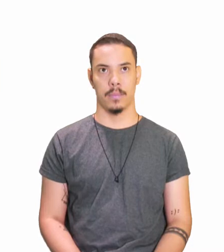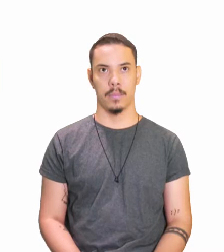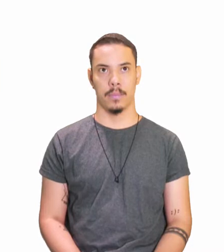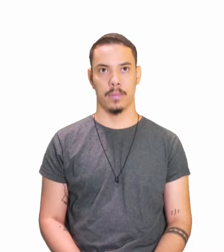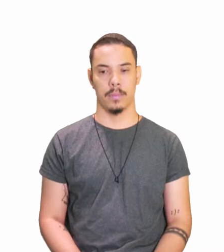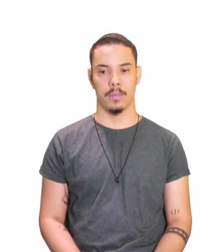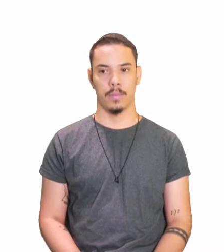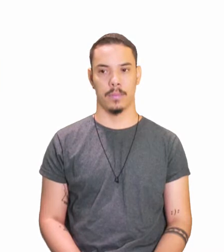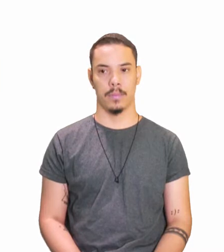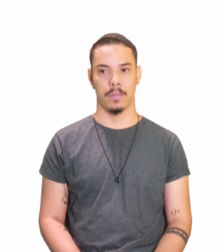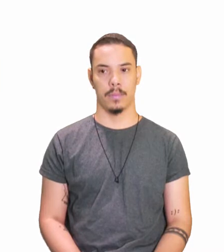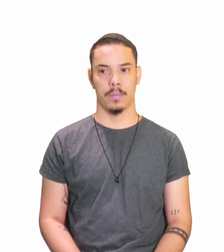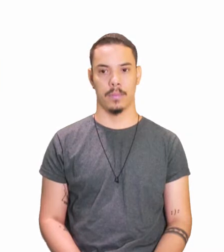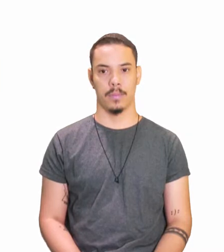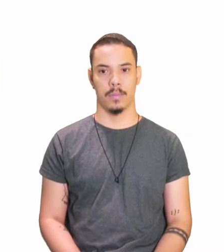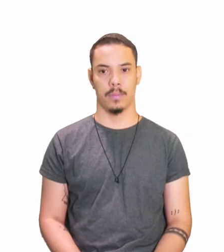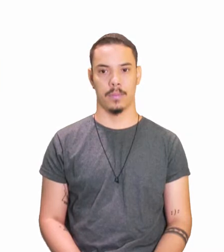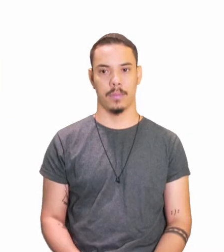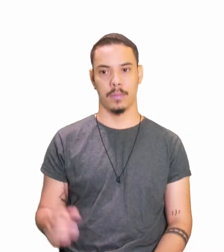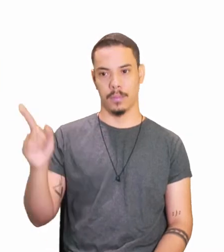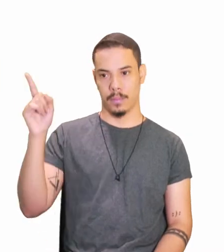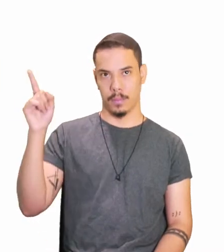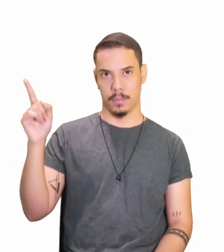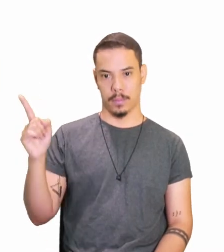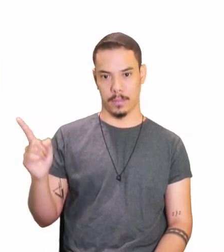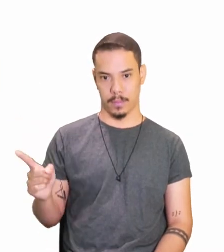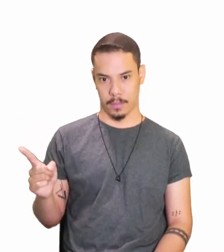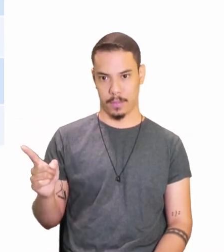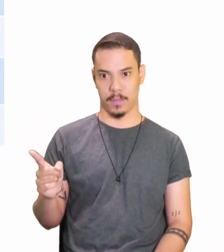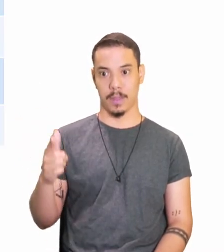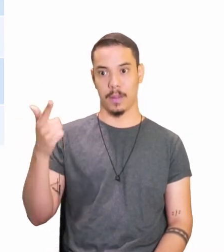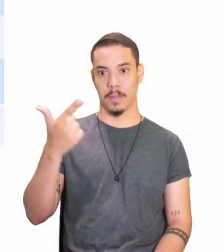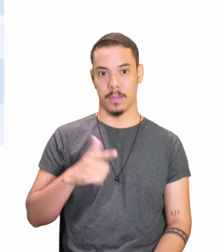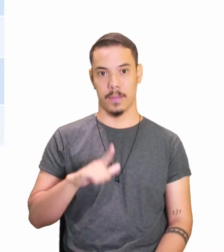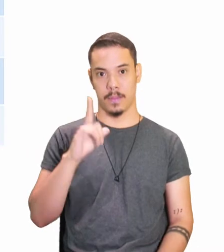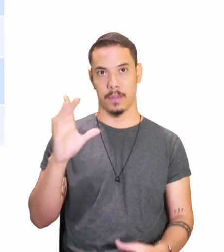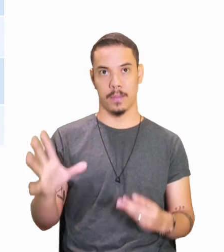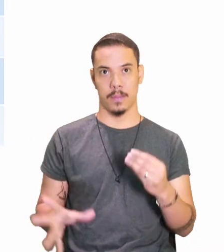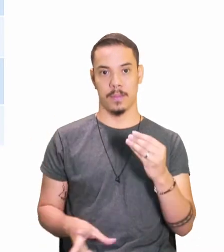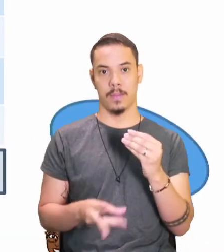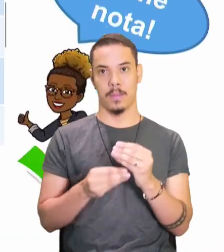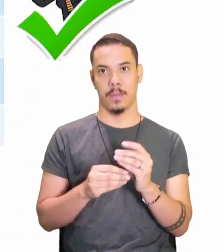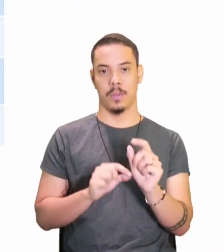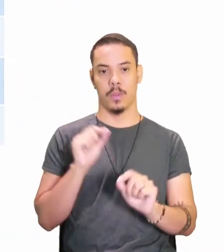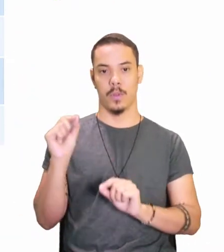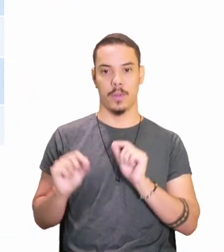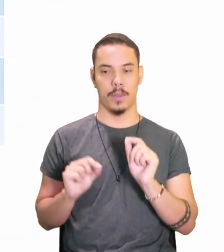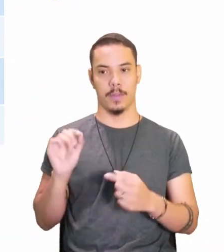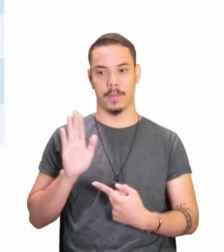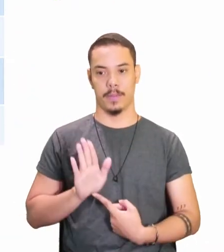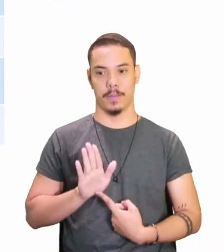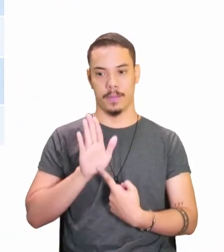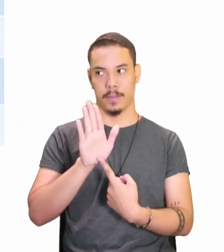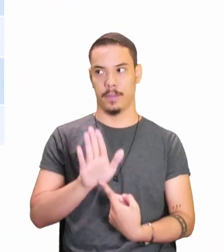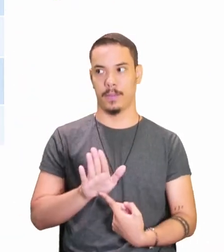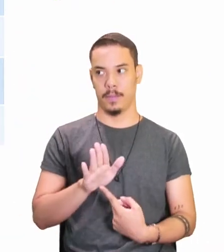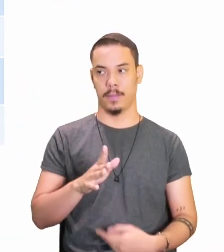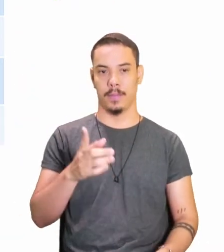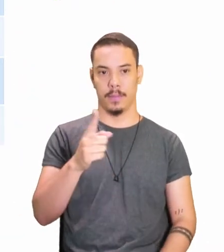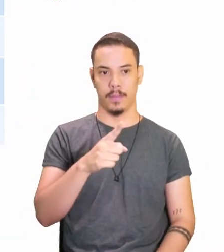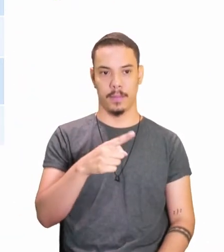Belezinha? Vamos lá, amado. Mais um pouquinho aqui, mostrando pra você,